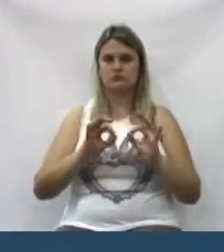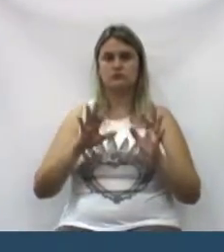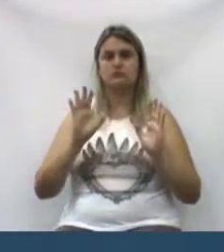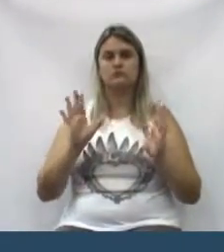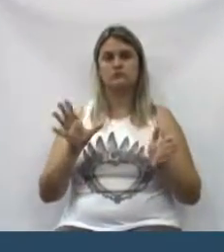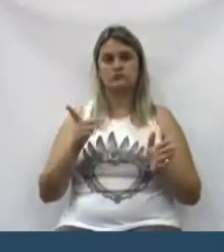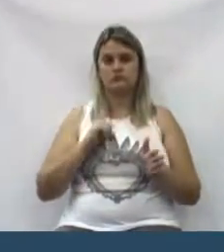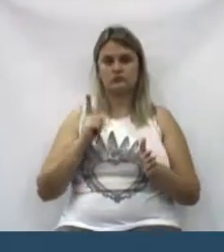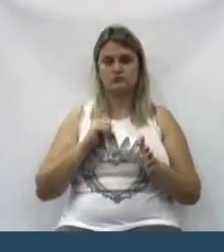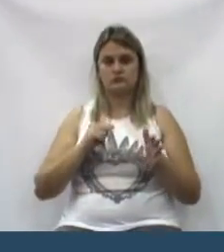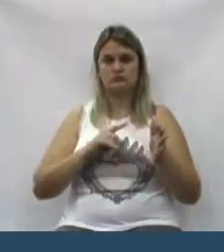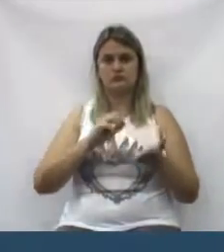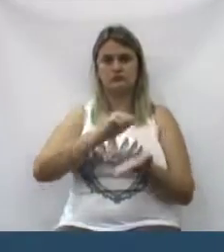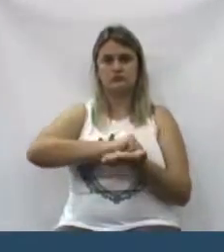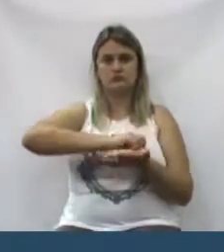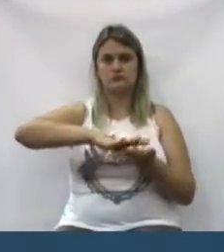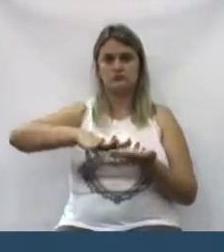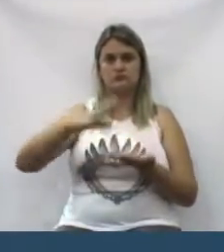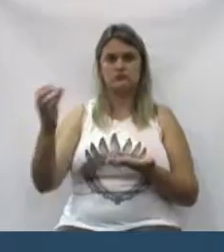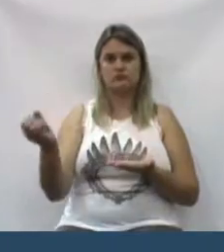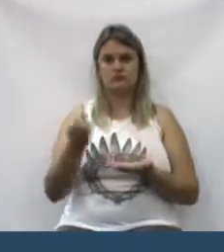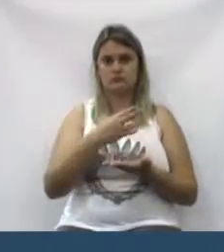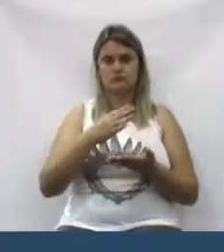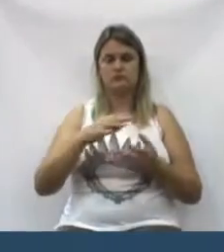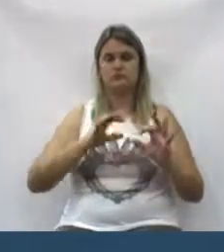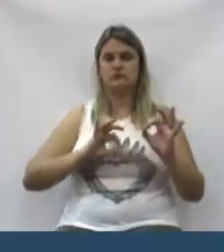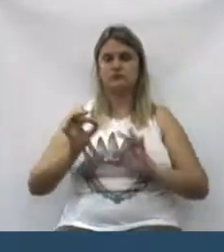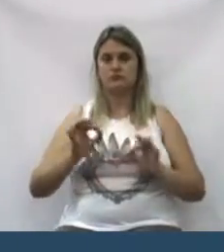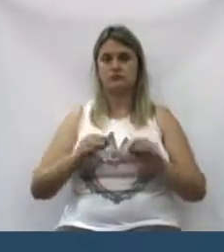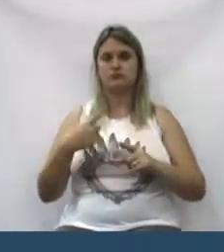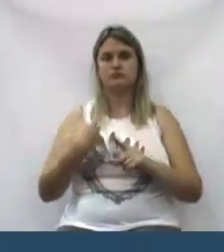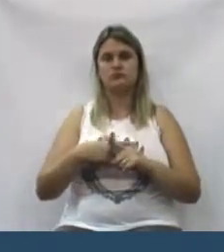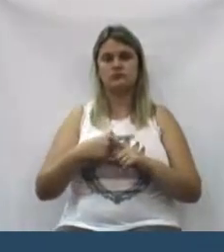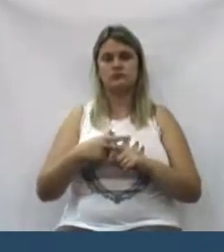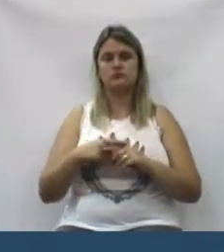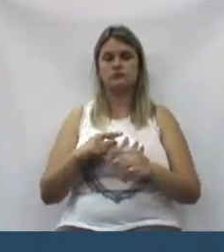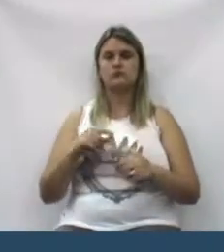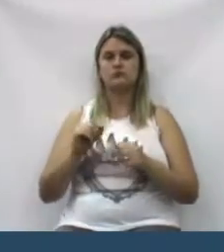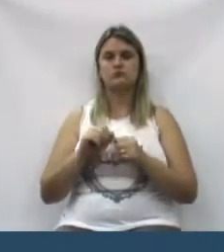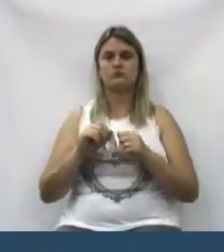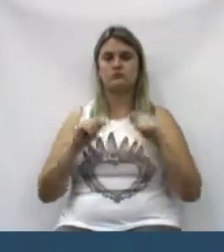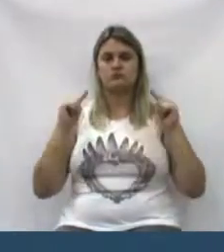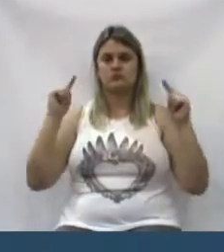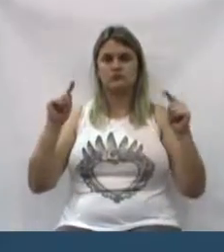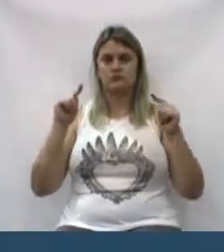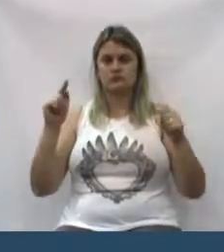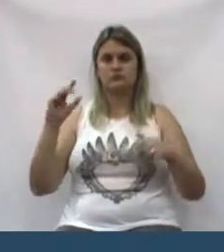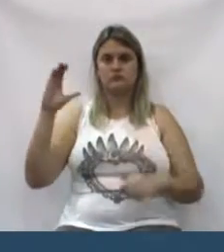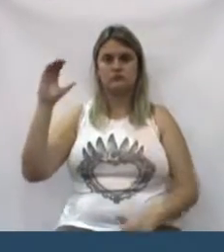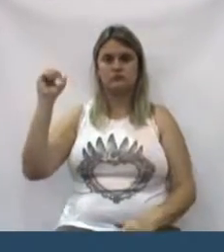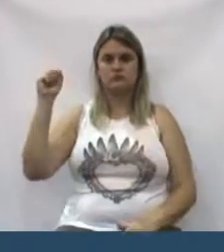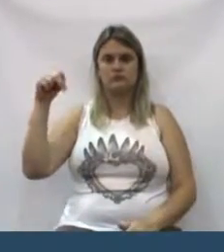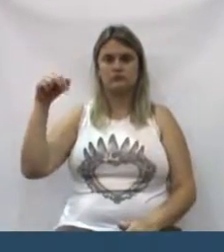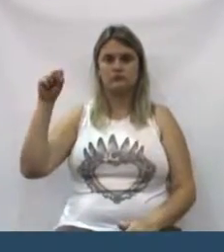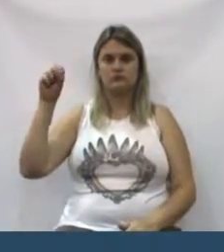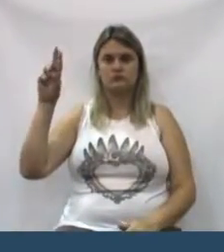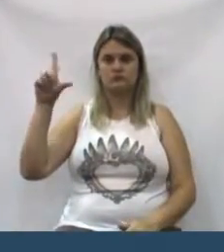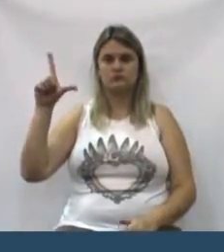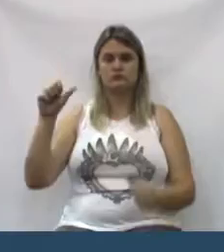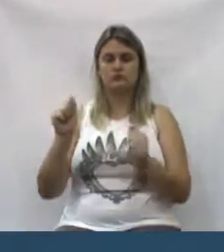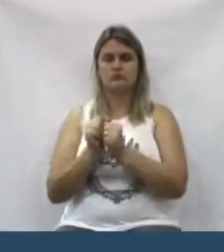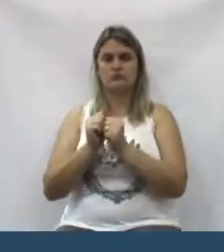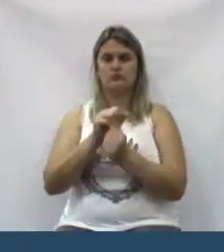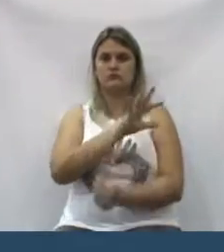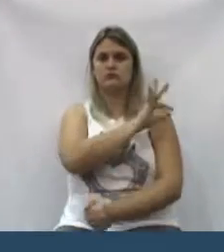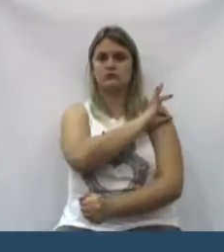só está aí essa trincheira, está aí essa reforma, graças à paralisação que a Cansu, junto com os prefeitos da